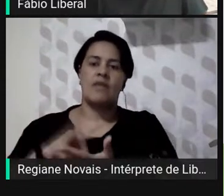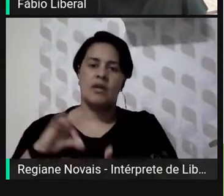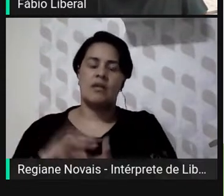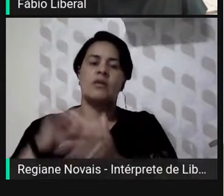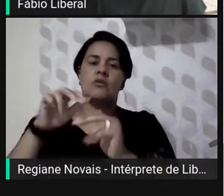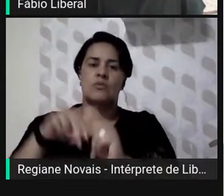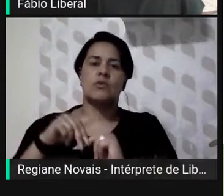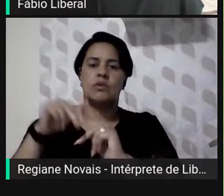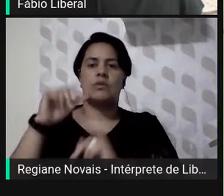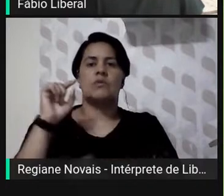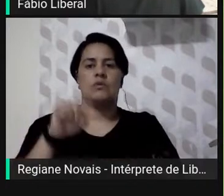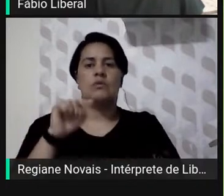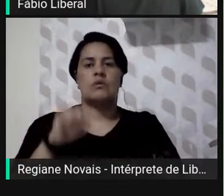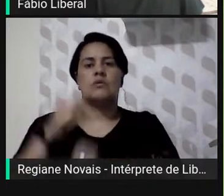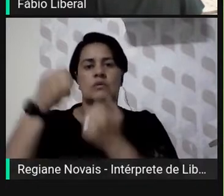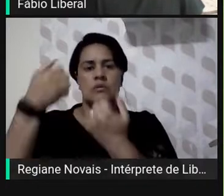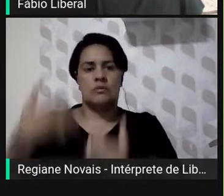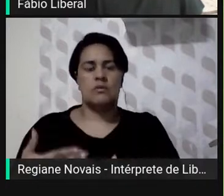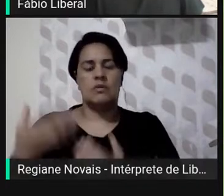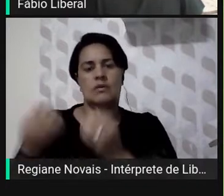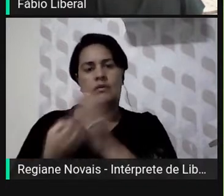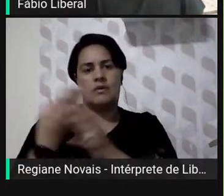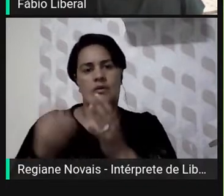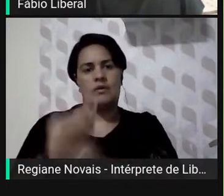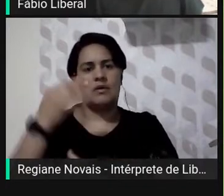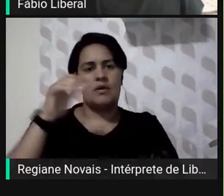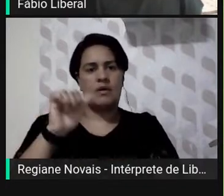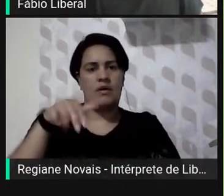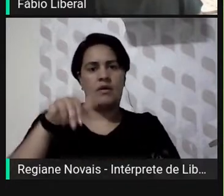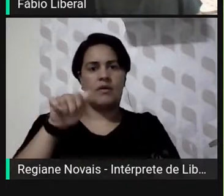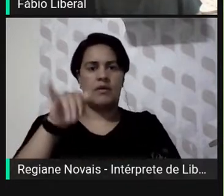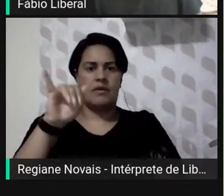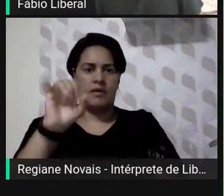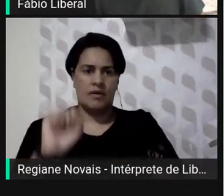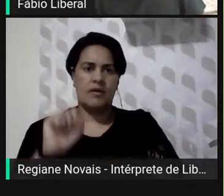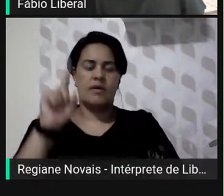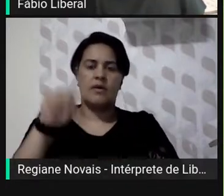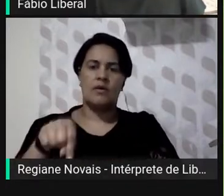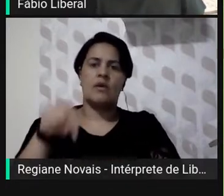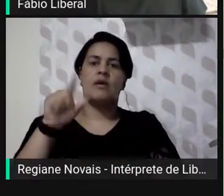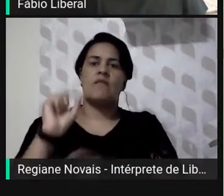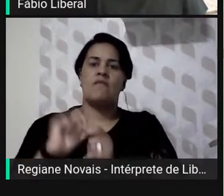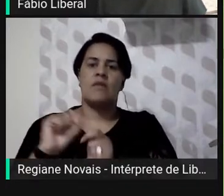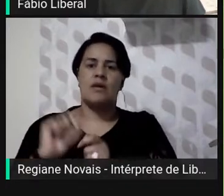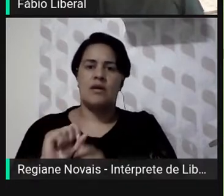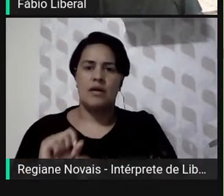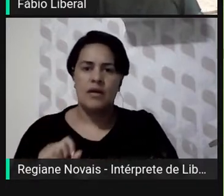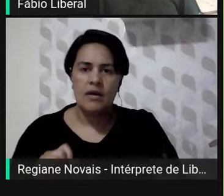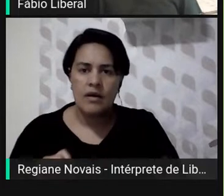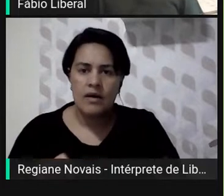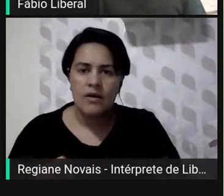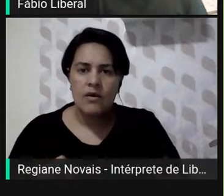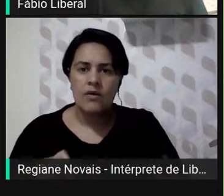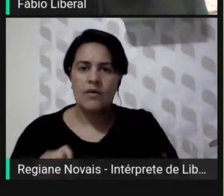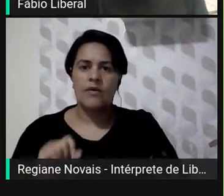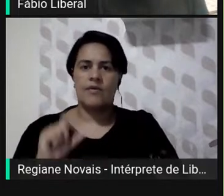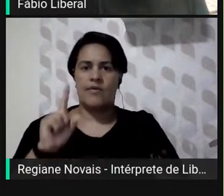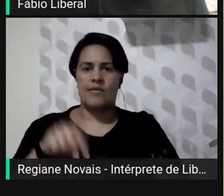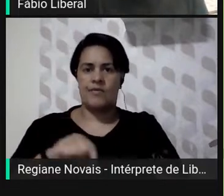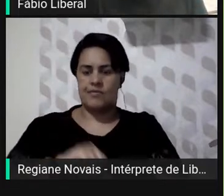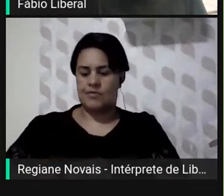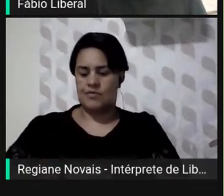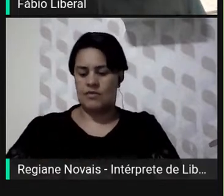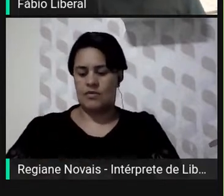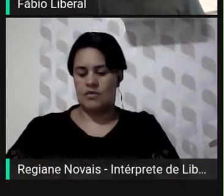pode passar slide, para a elaboração dos anais parlamentares, que são a compilação anual em formato de livro, por vezes em